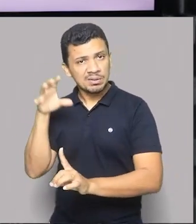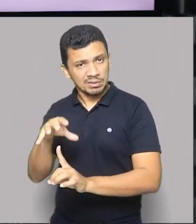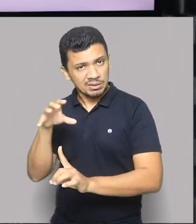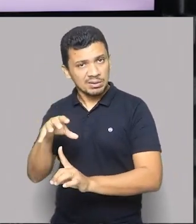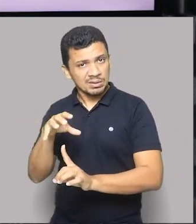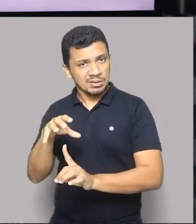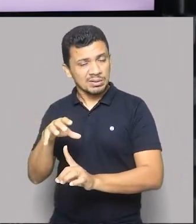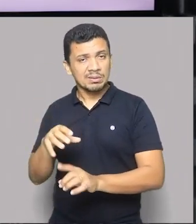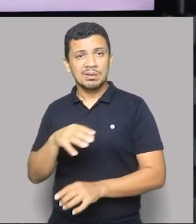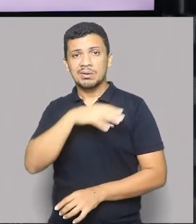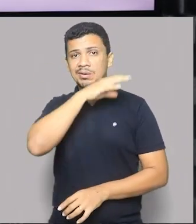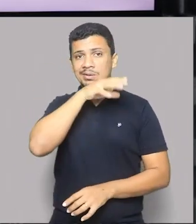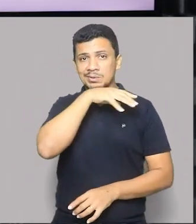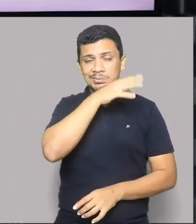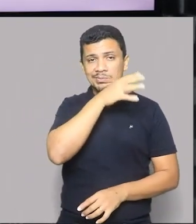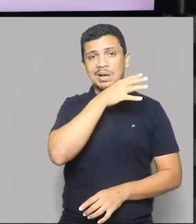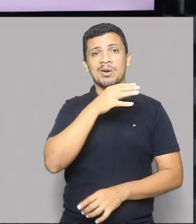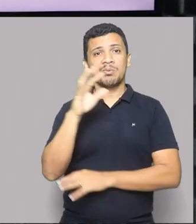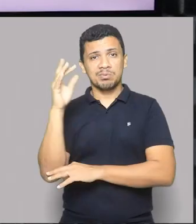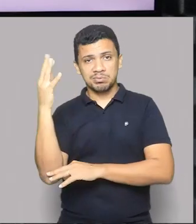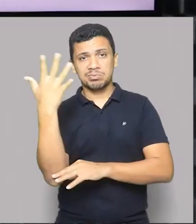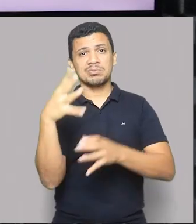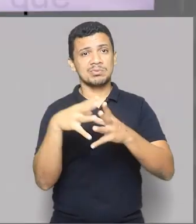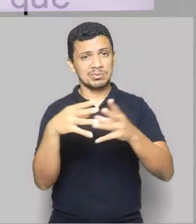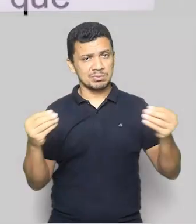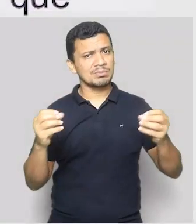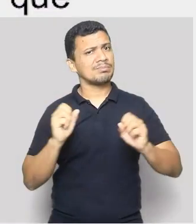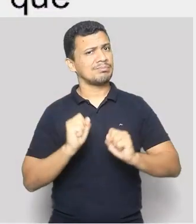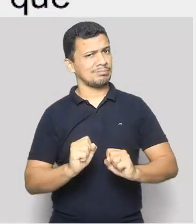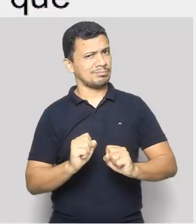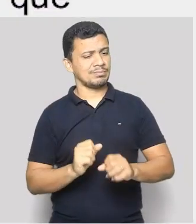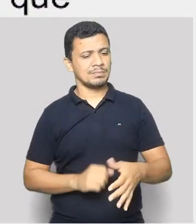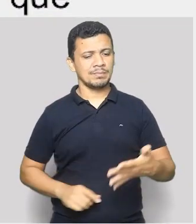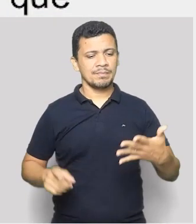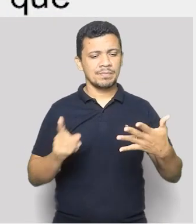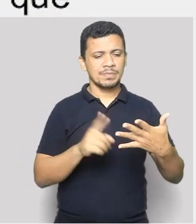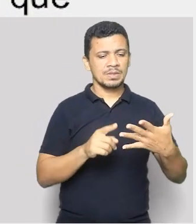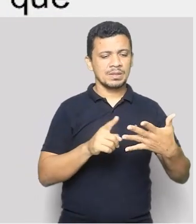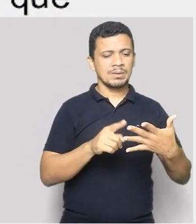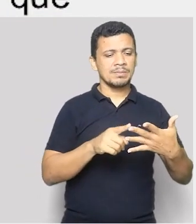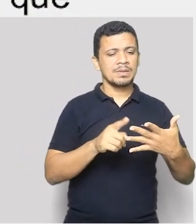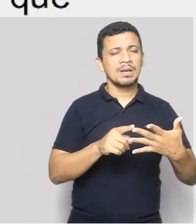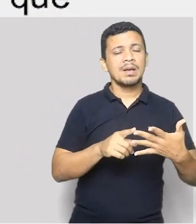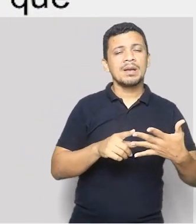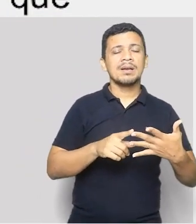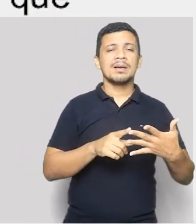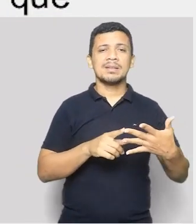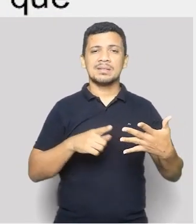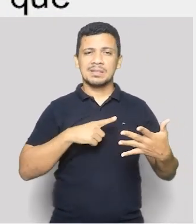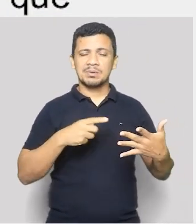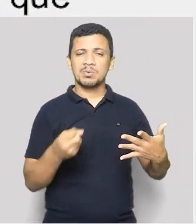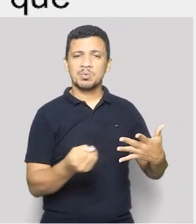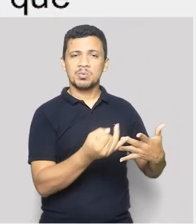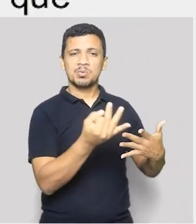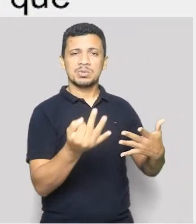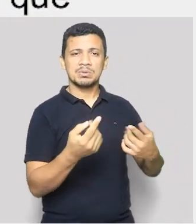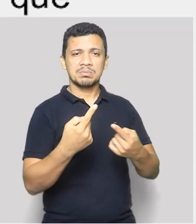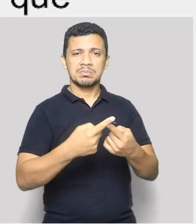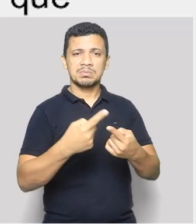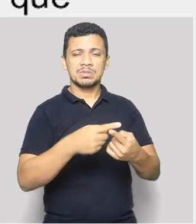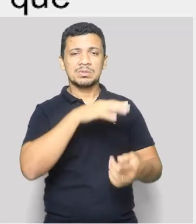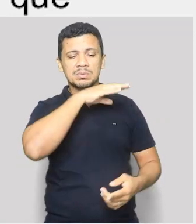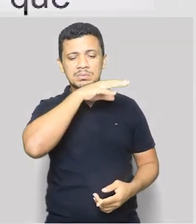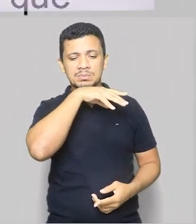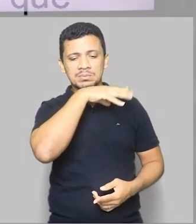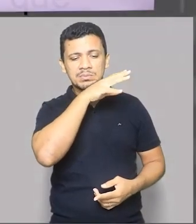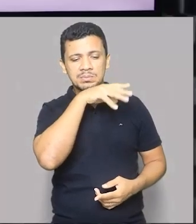a espécie corre risco de extinção. É uma área que tem grande volume de espécies classificadas como